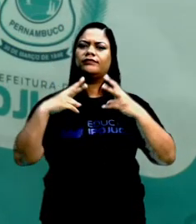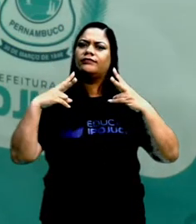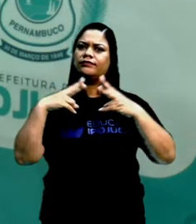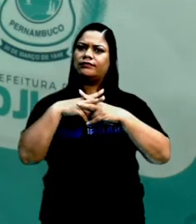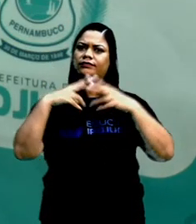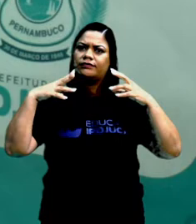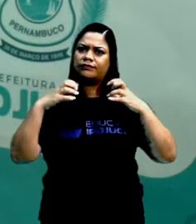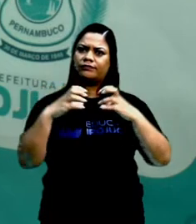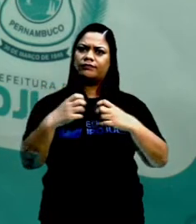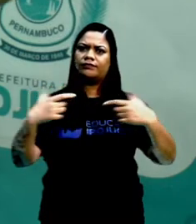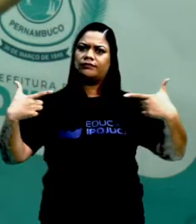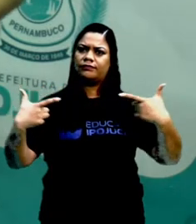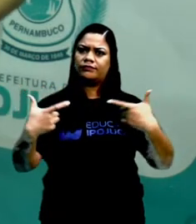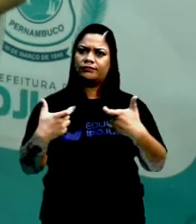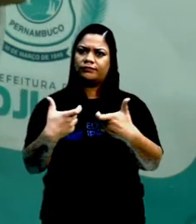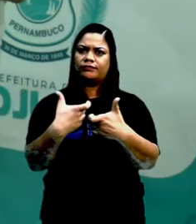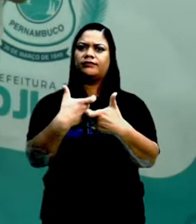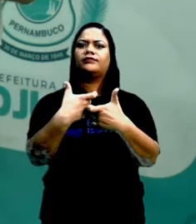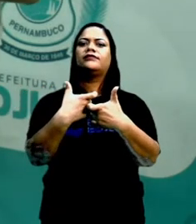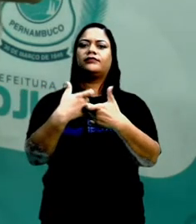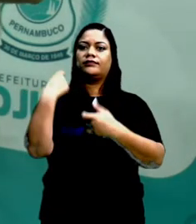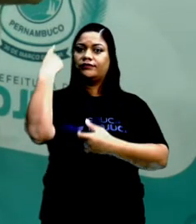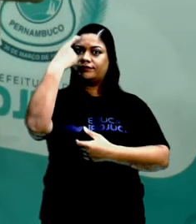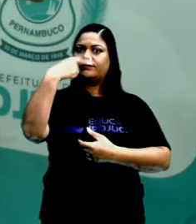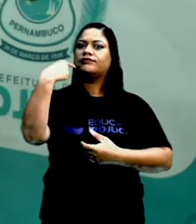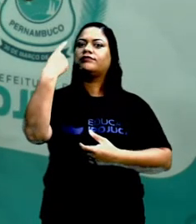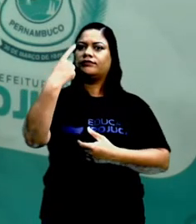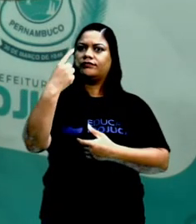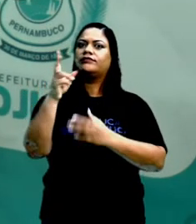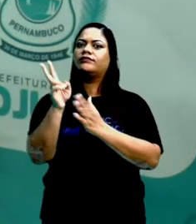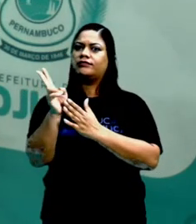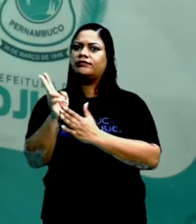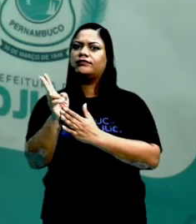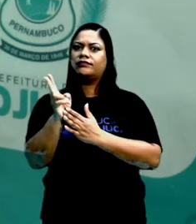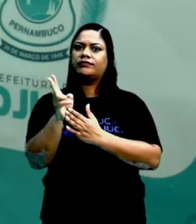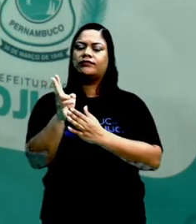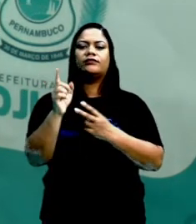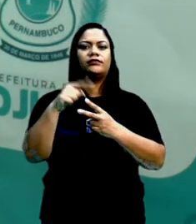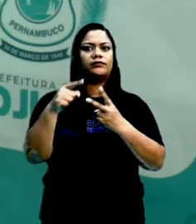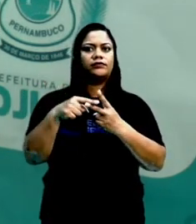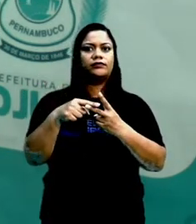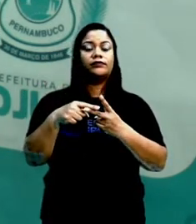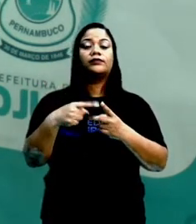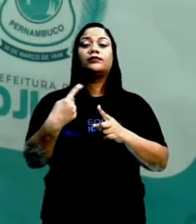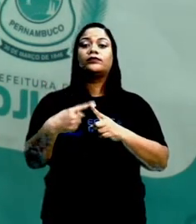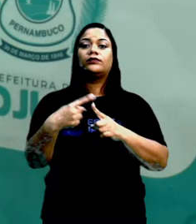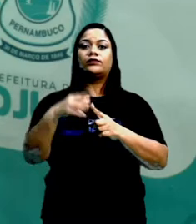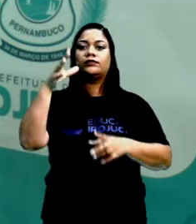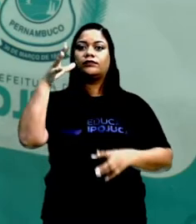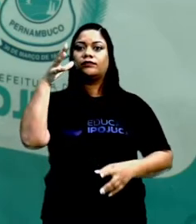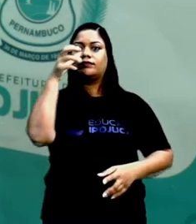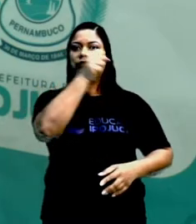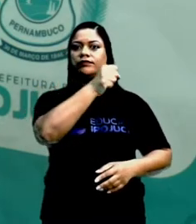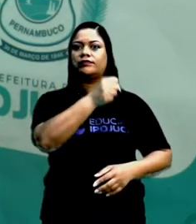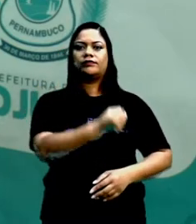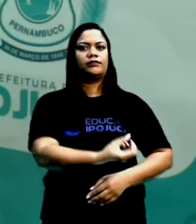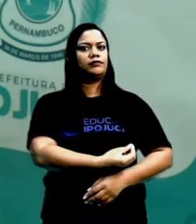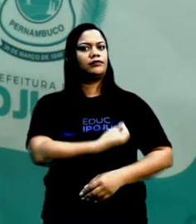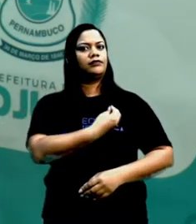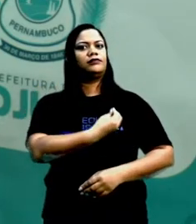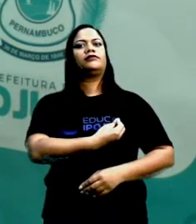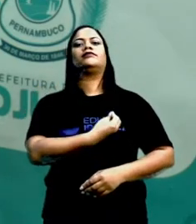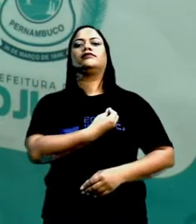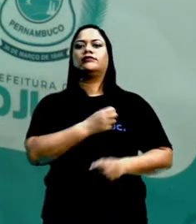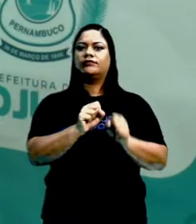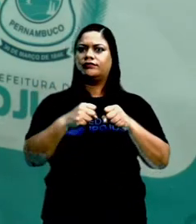os espanhóis, vão fazer revolta contra os espanhóis, justamente para tentar sobreviver e tentar manter a sua sociedade,